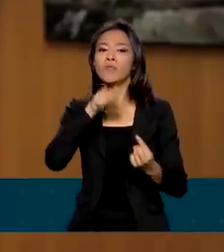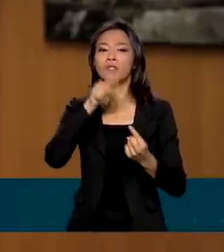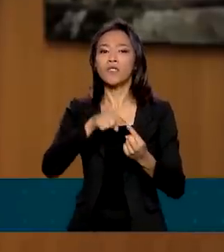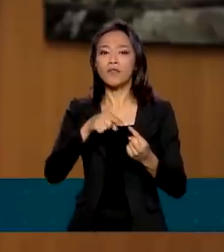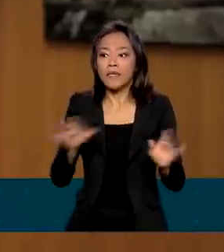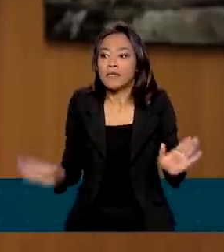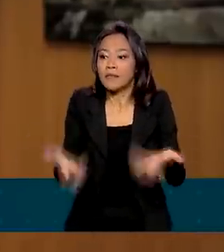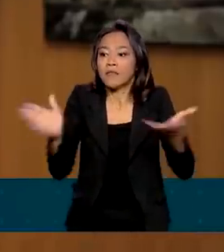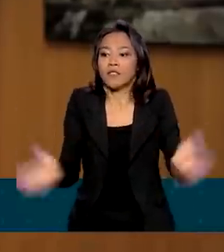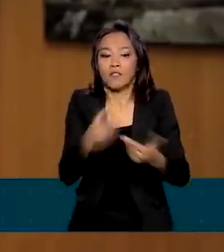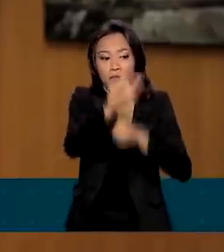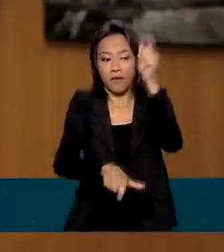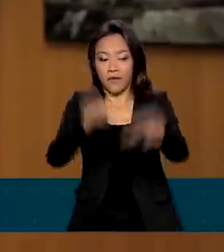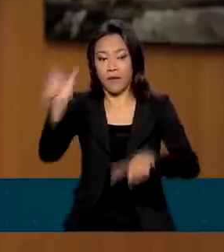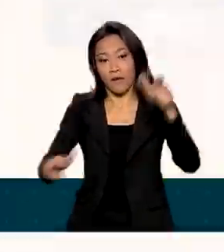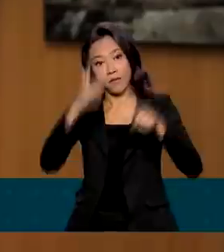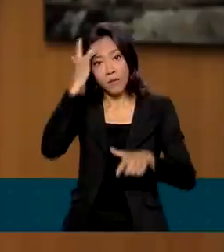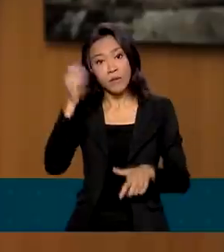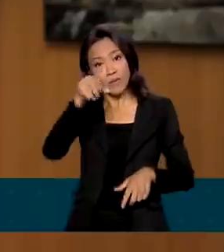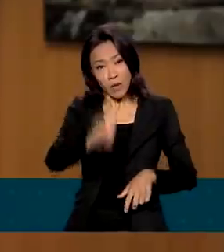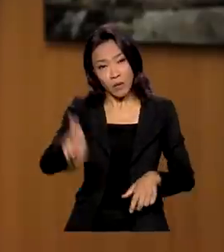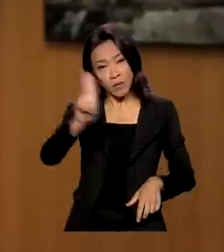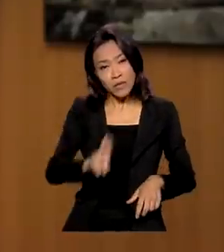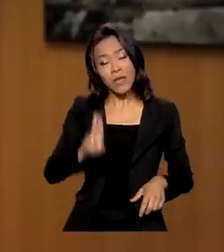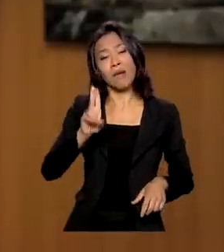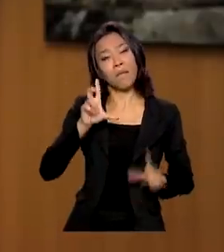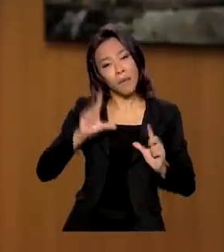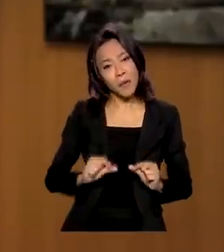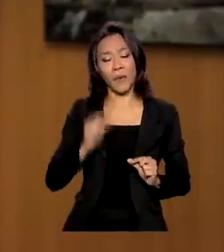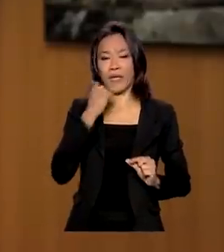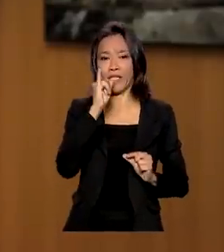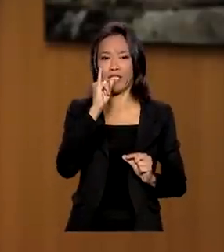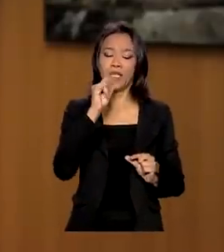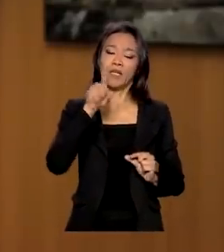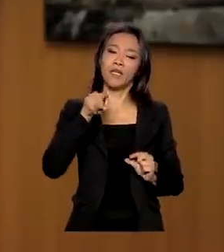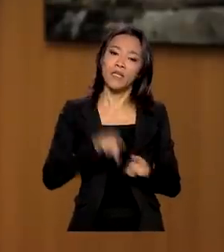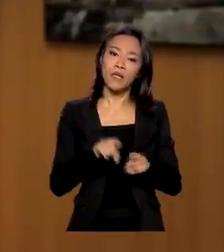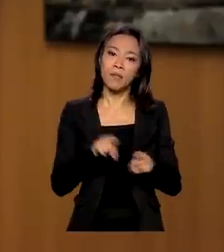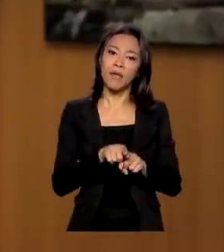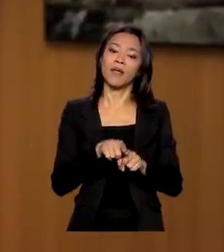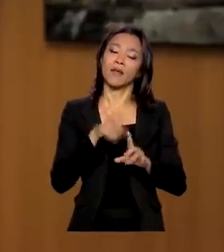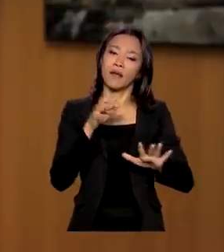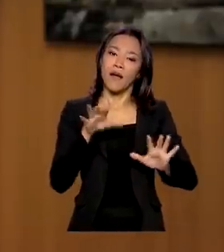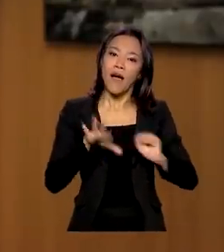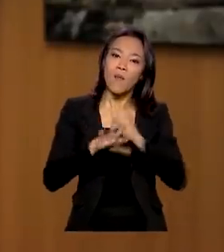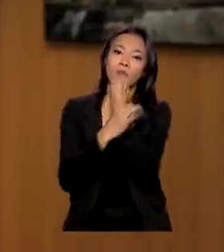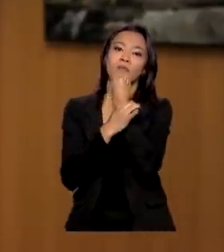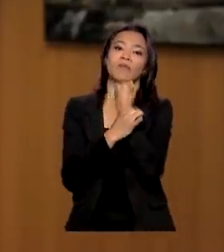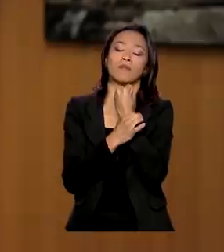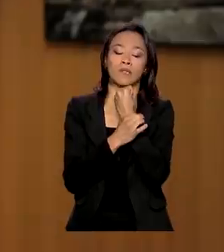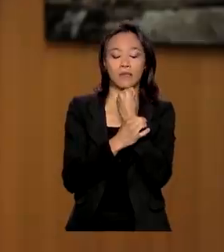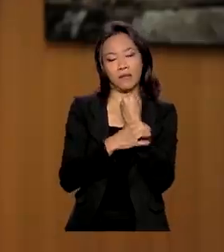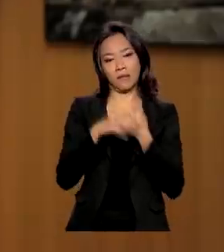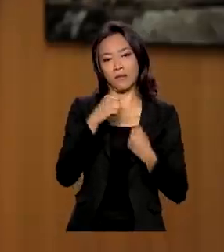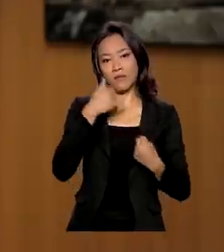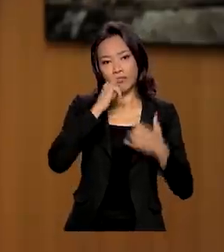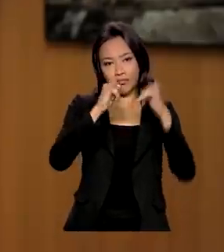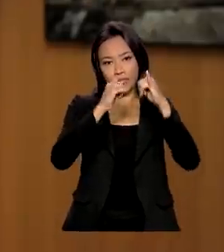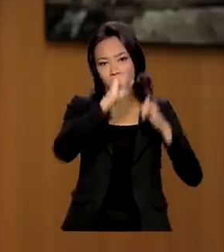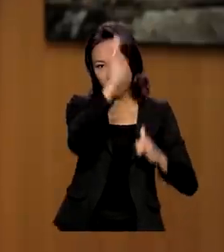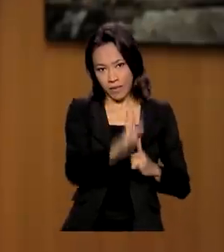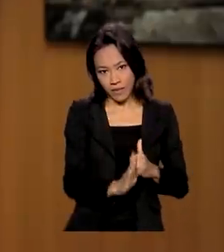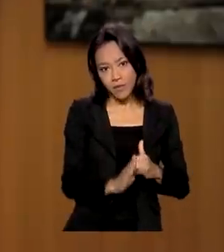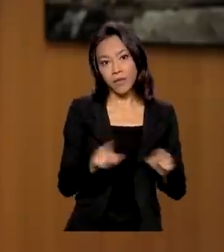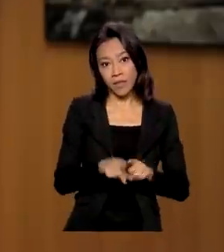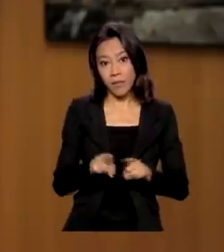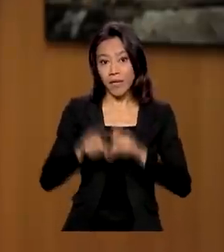consumidores a consumir menos energia e, com isso, contribuir para o aumento da confiabilidade do suprimento de energia do país e para a